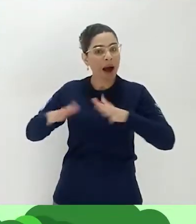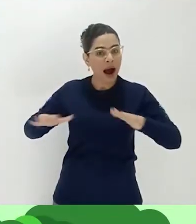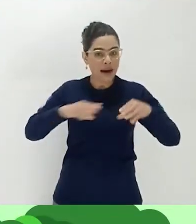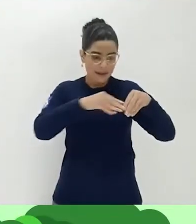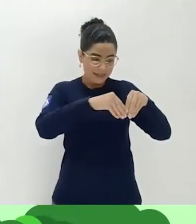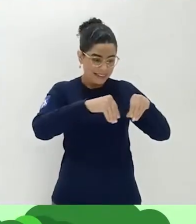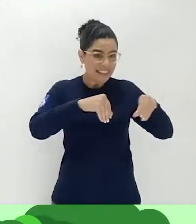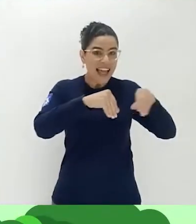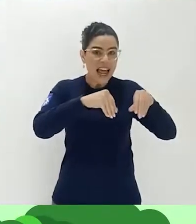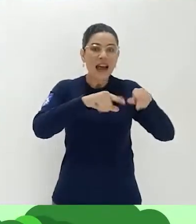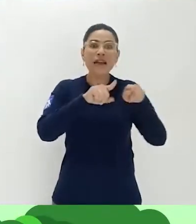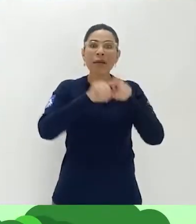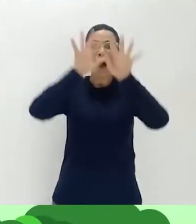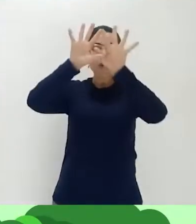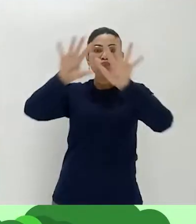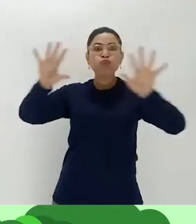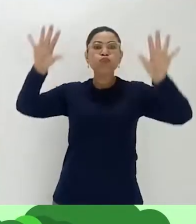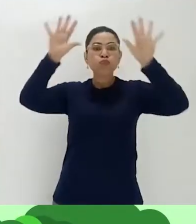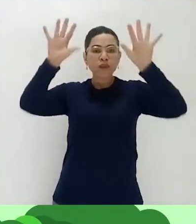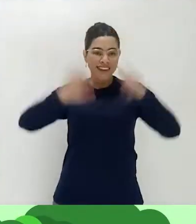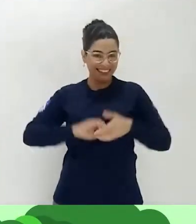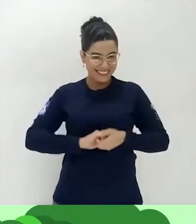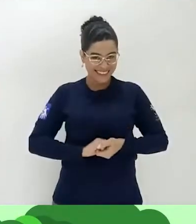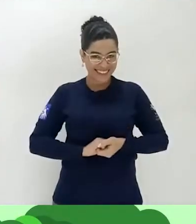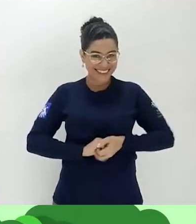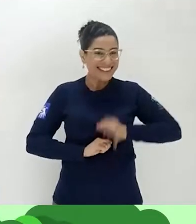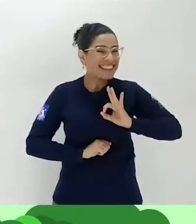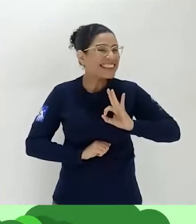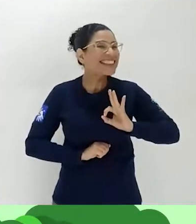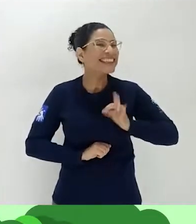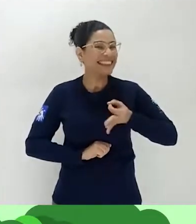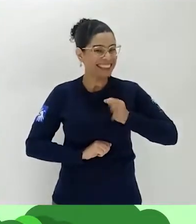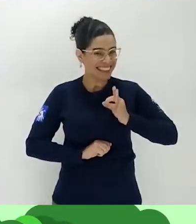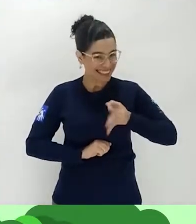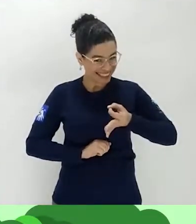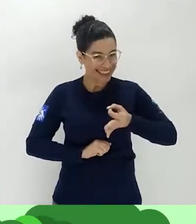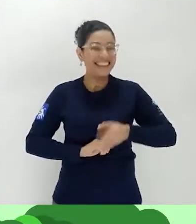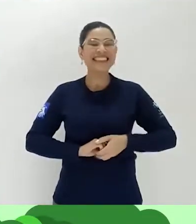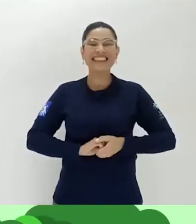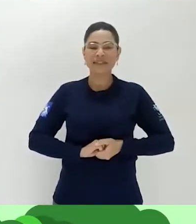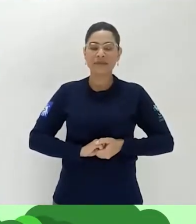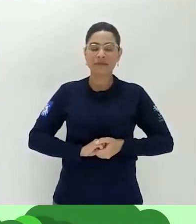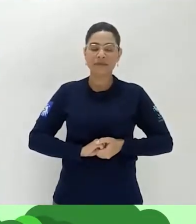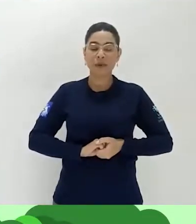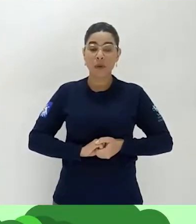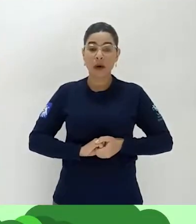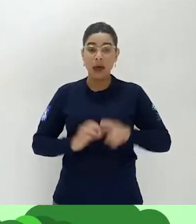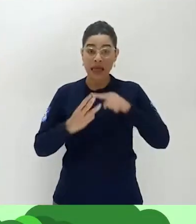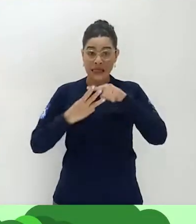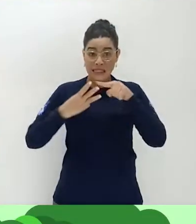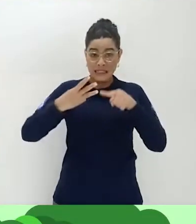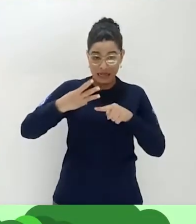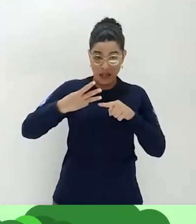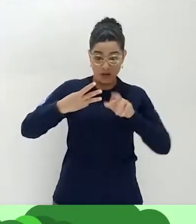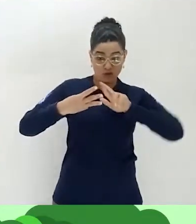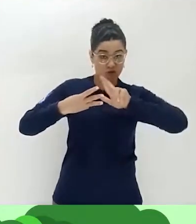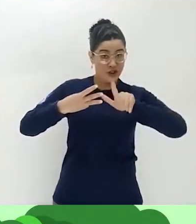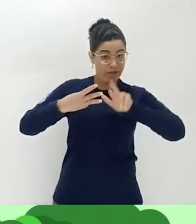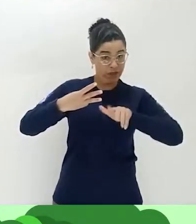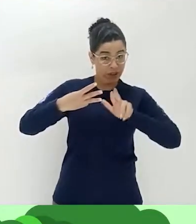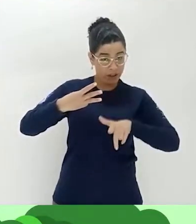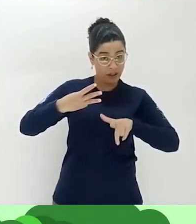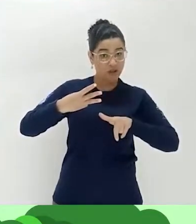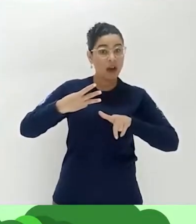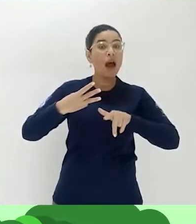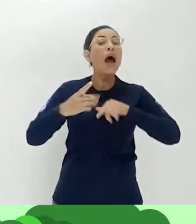e animais aéreos? É isso mesmo. E essa classificação aí que eu falei para vocês está